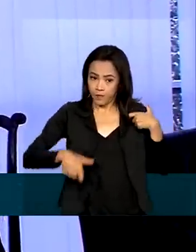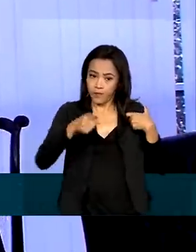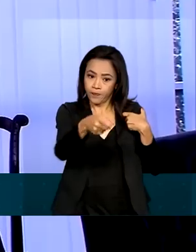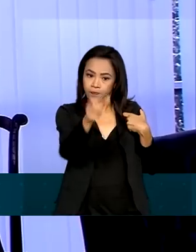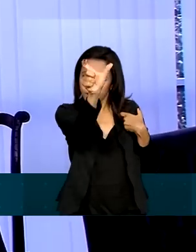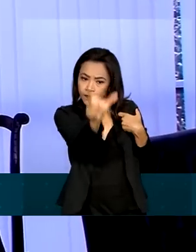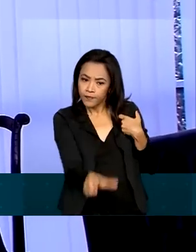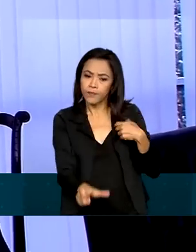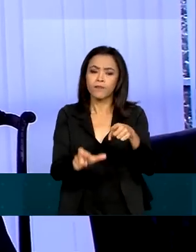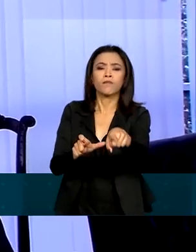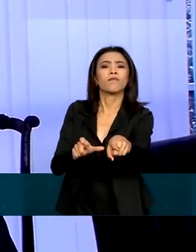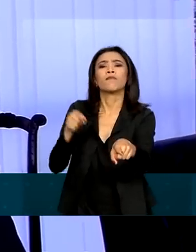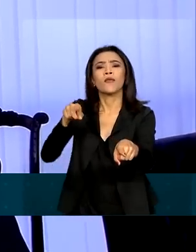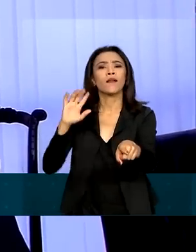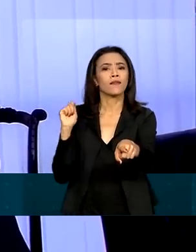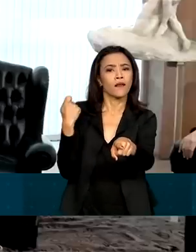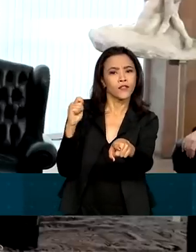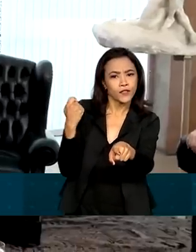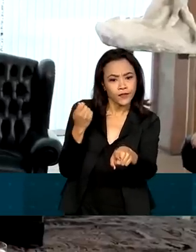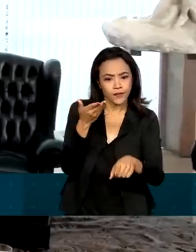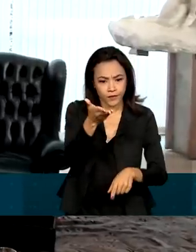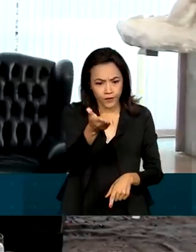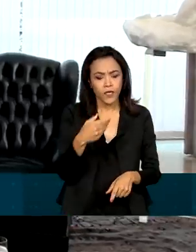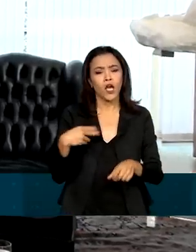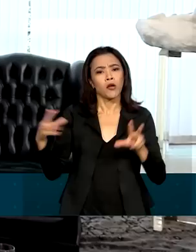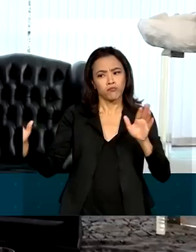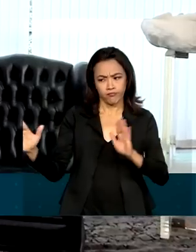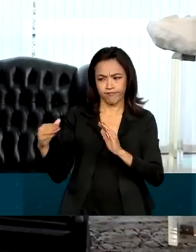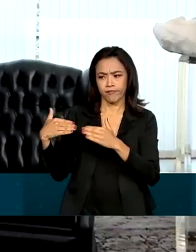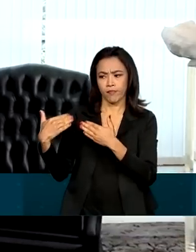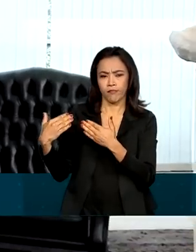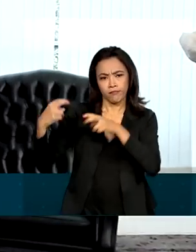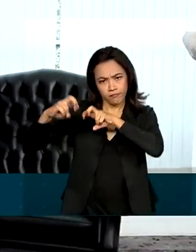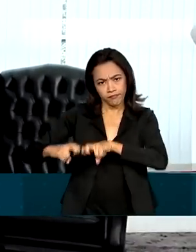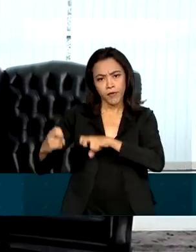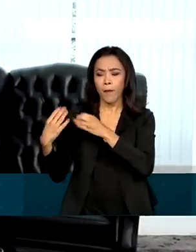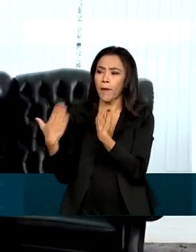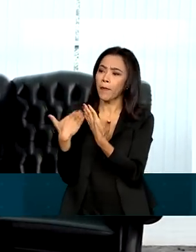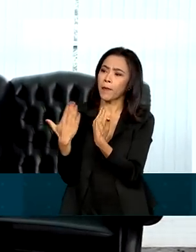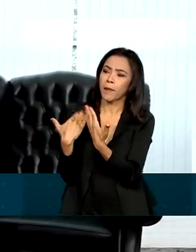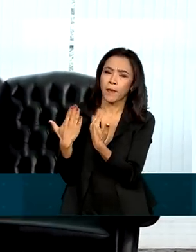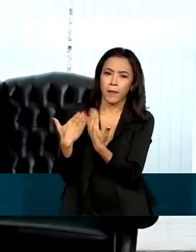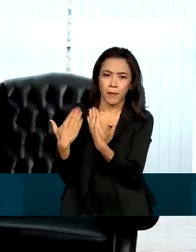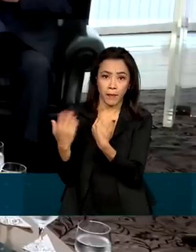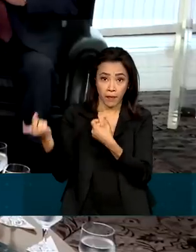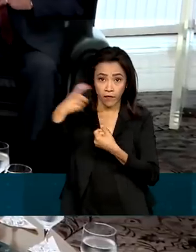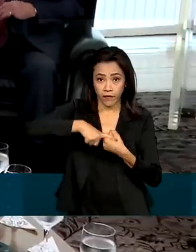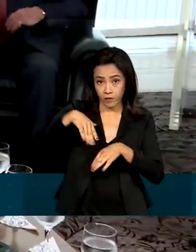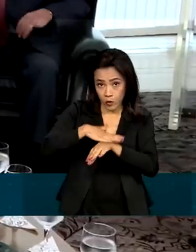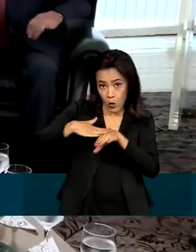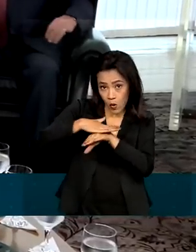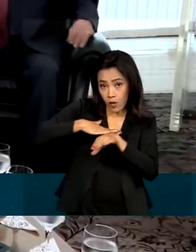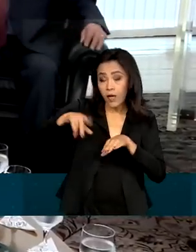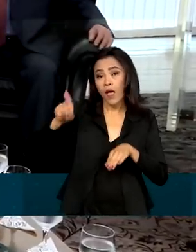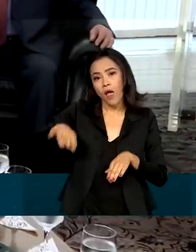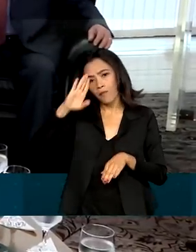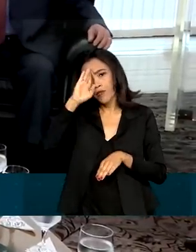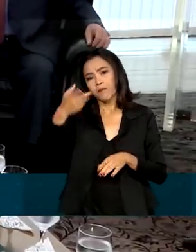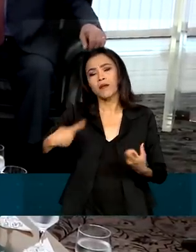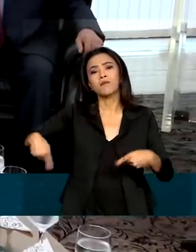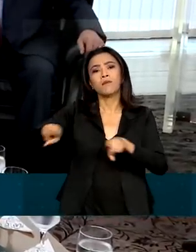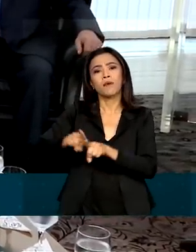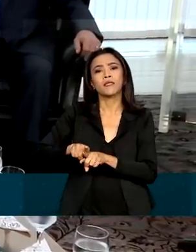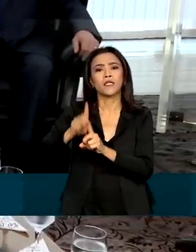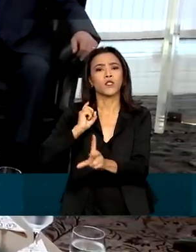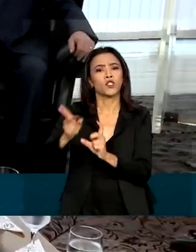recebeu Alberto Fernandes, da Argentina, com quem conversou sobre a retomada do diálogo com o país vizinho, que é um dos principais parceiros